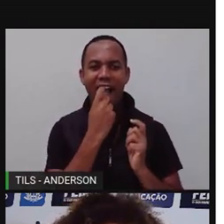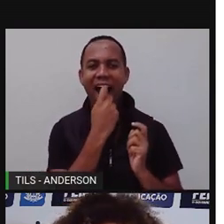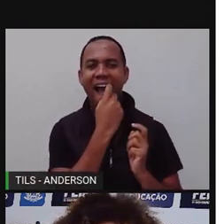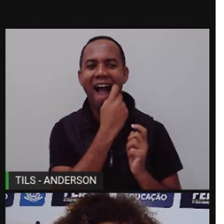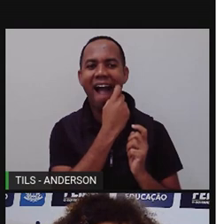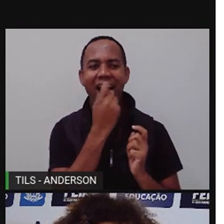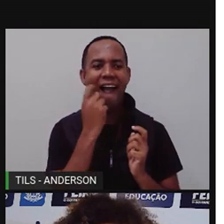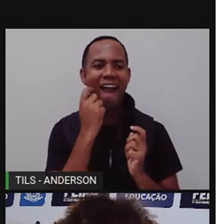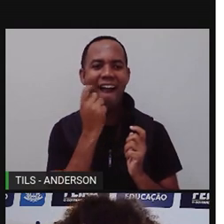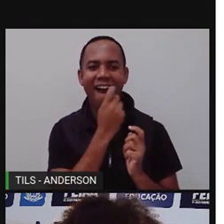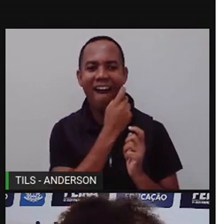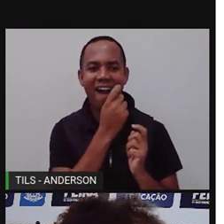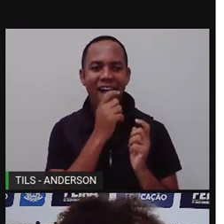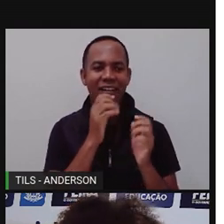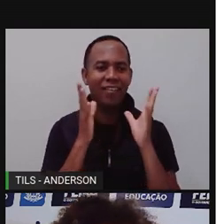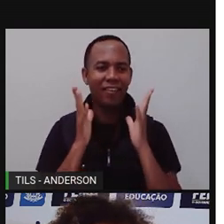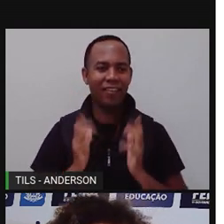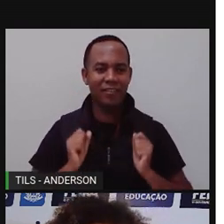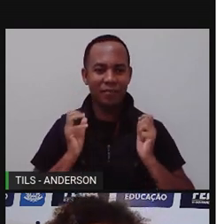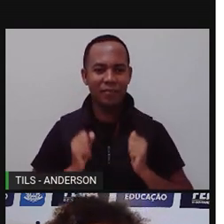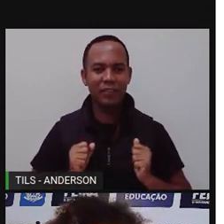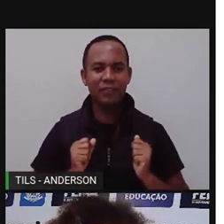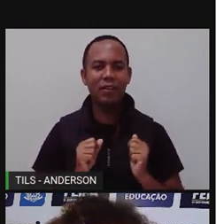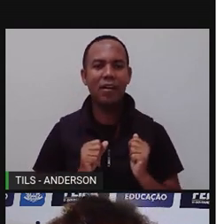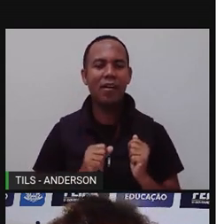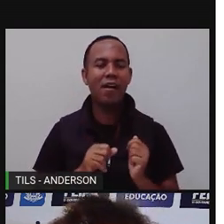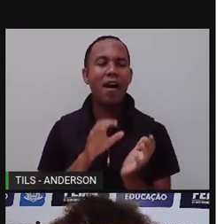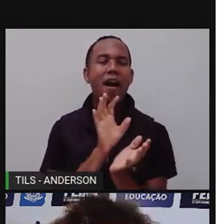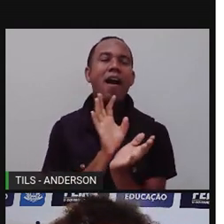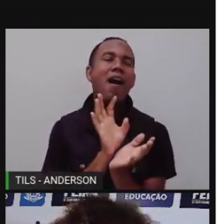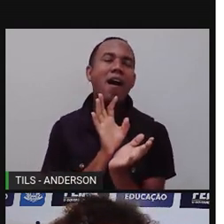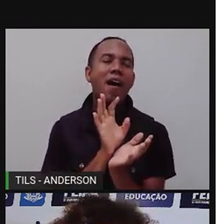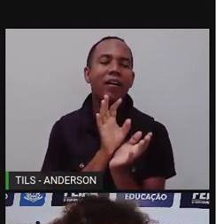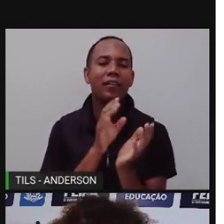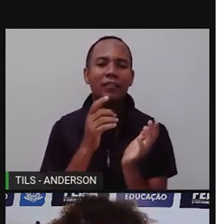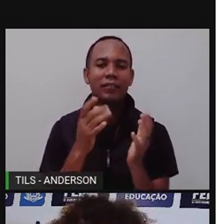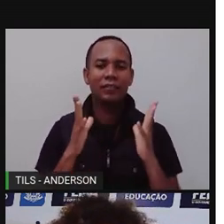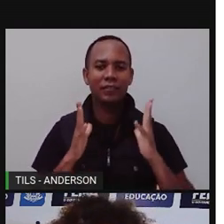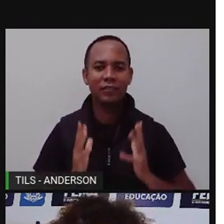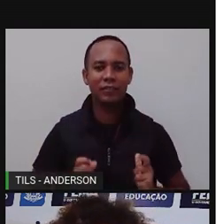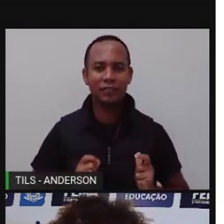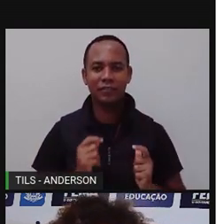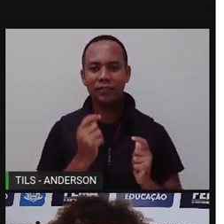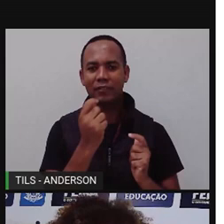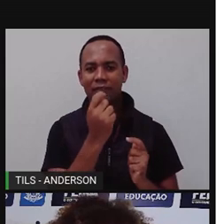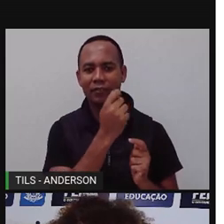passarinho, mas a hora vaga aí como fazendo um extra como dentista.